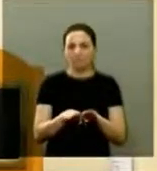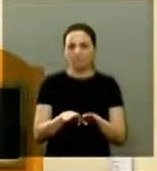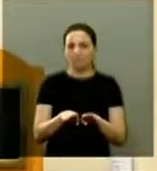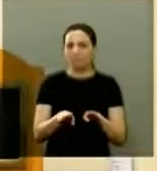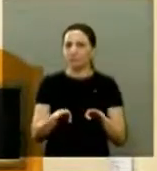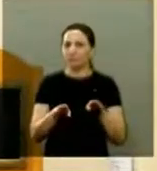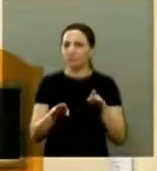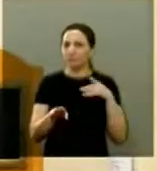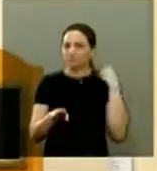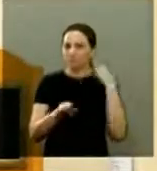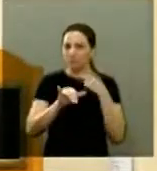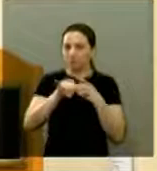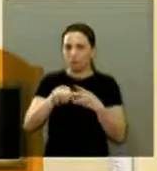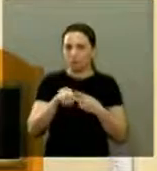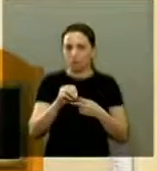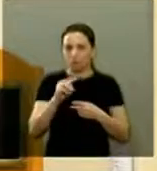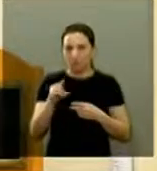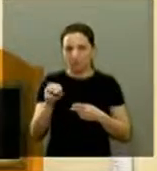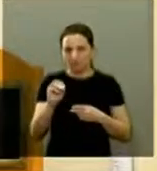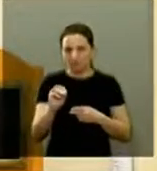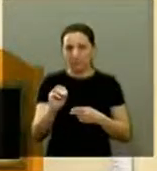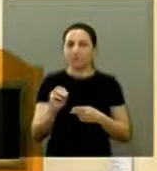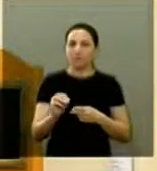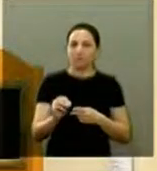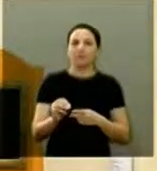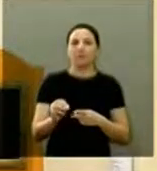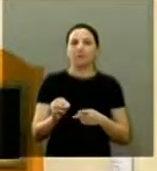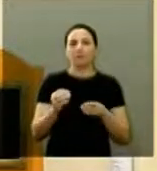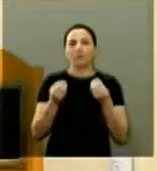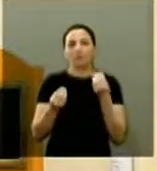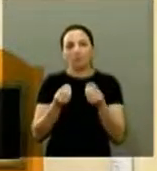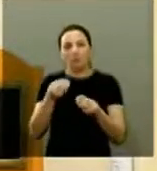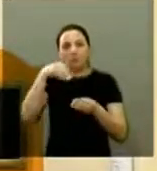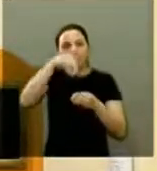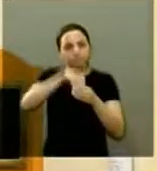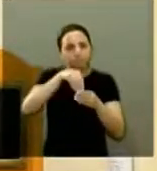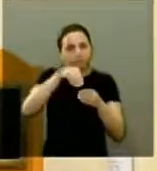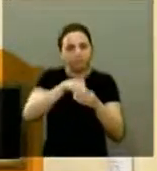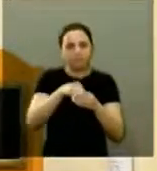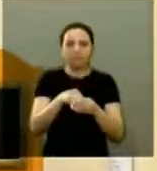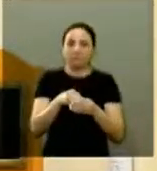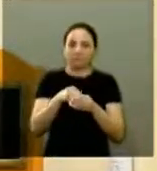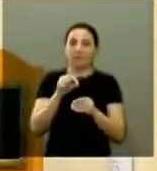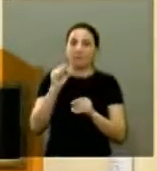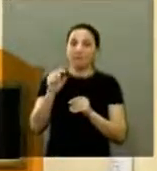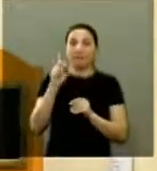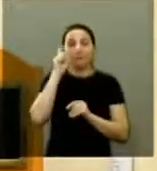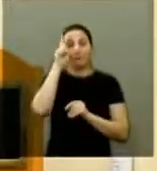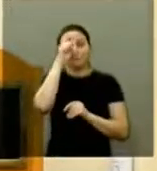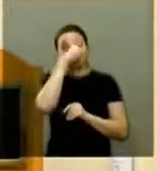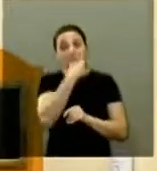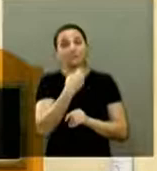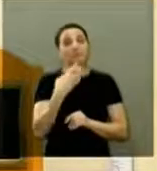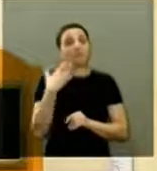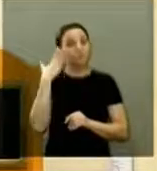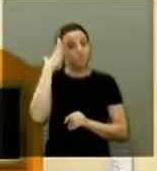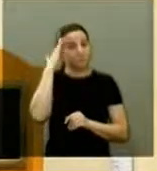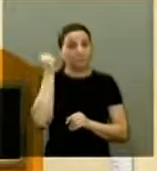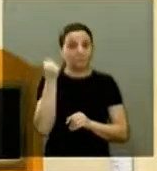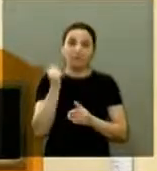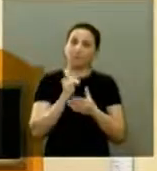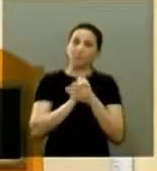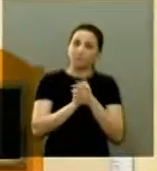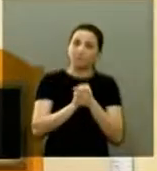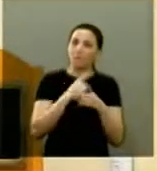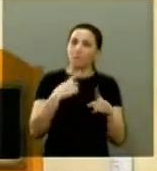vereador João Farias pela disposição com que enfrentou esse pleito, que eu sei que foi bastante difícil, então quero cumprimentá-lo,